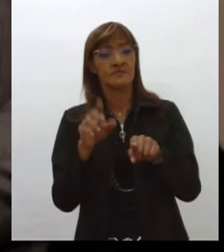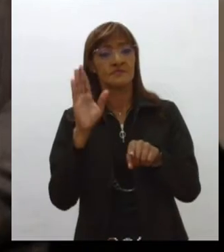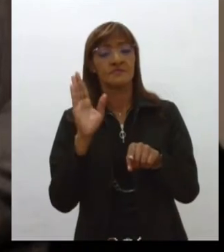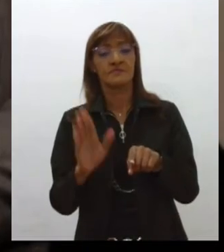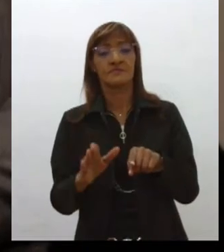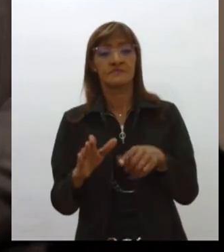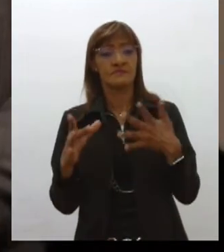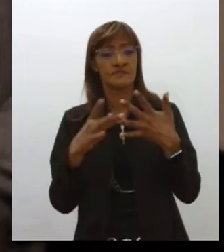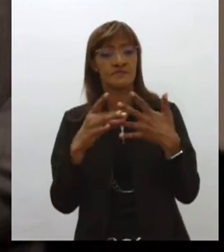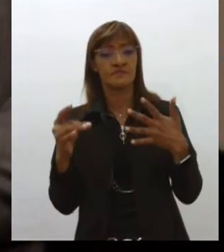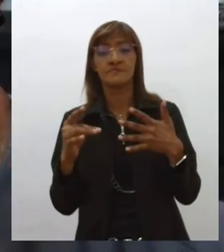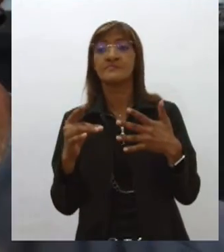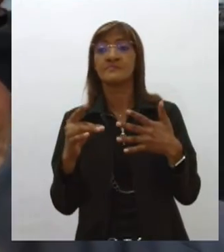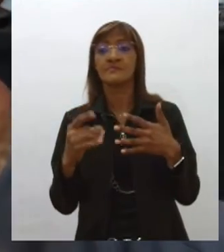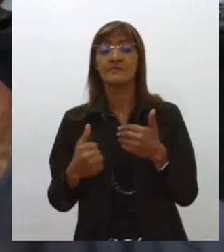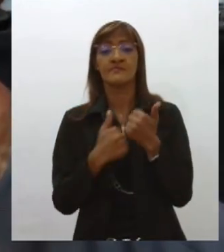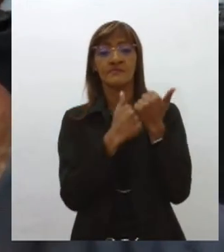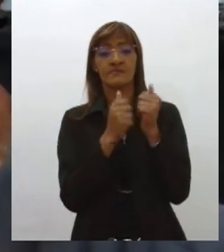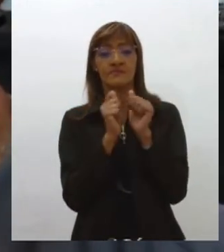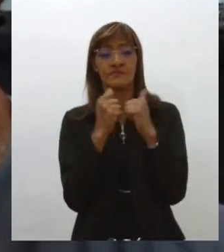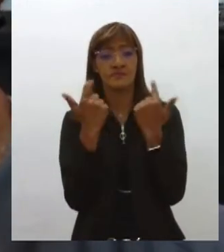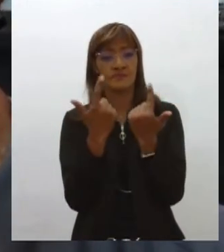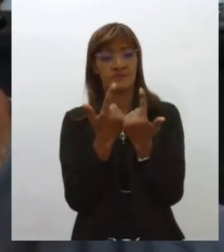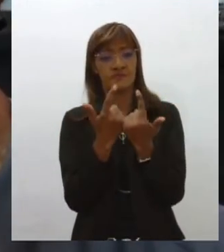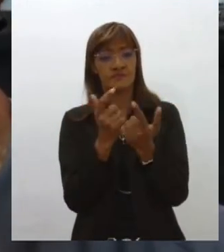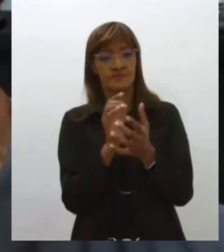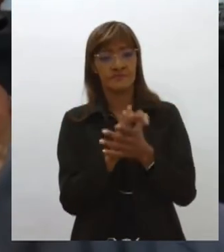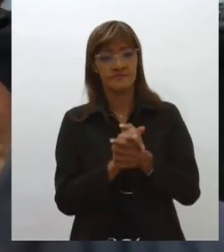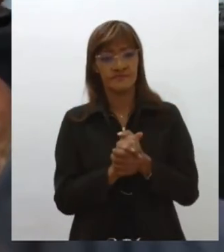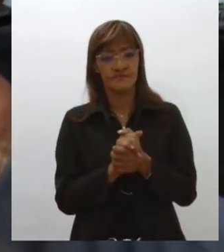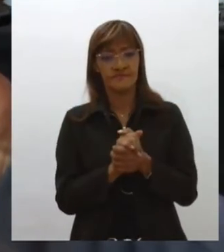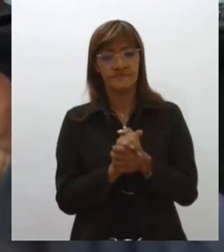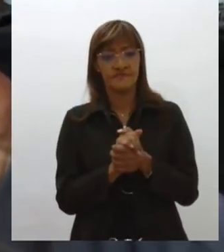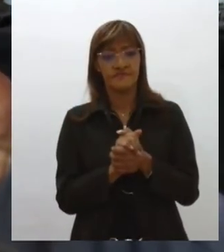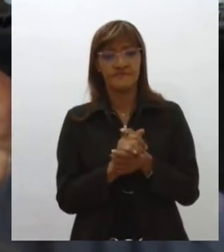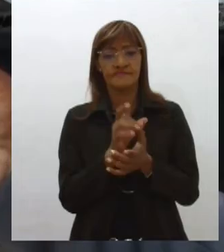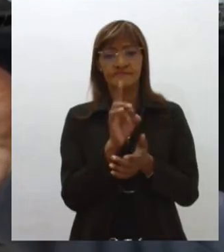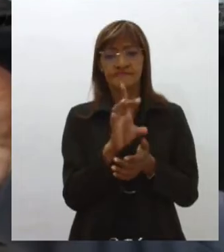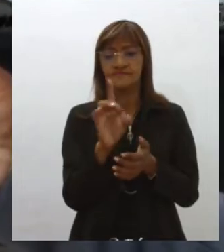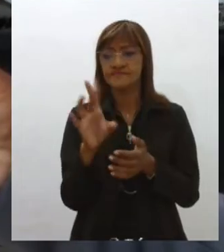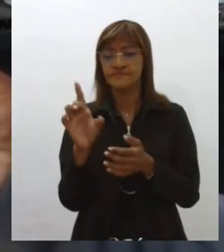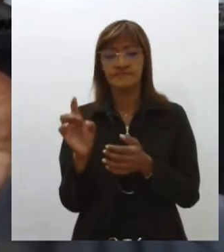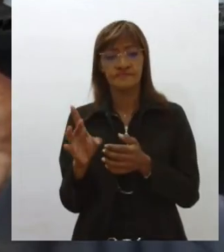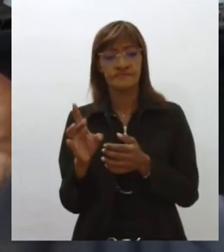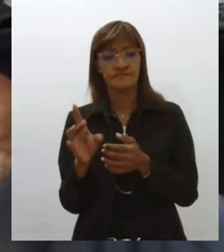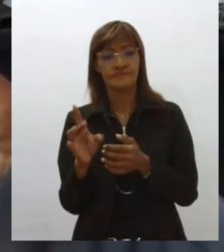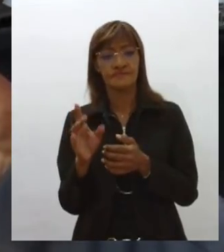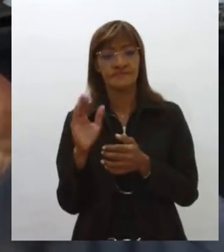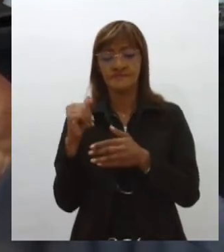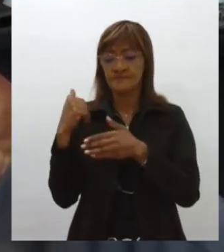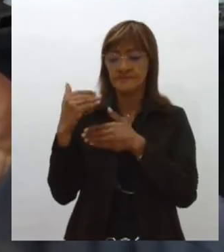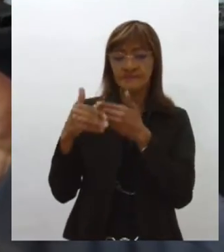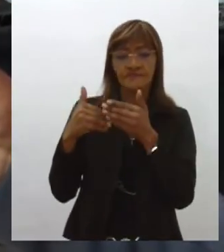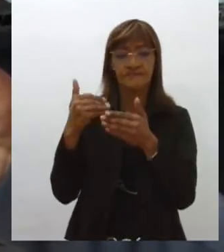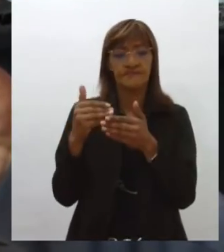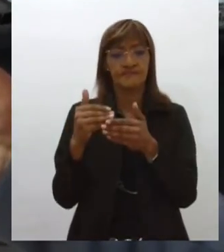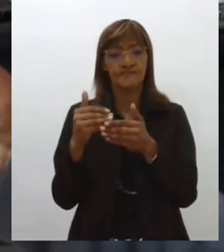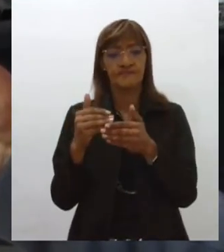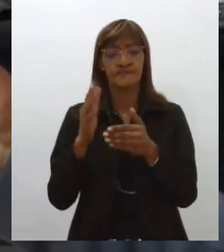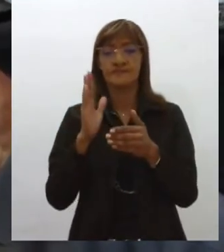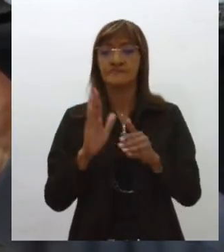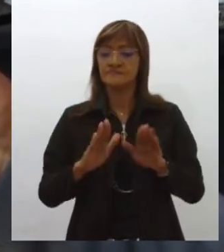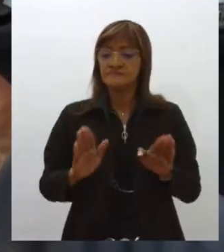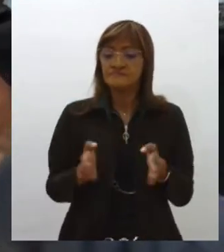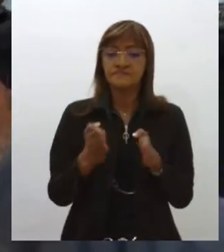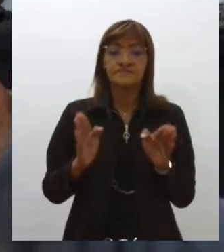a Assembleia Legislativa de Sergipe. Cada pessoa contribuiu com um tijolinho para estruturar a defesa civil